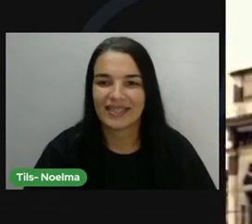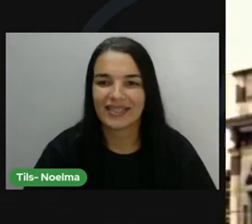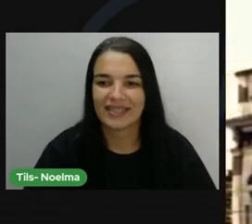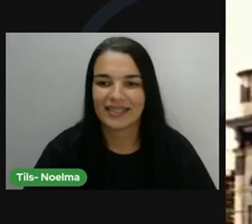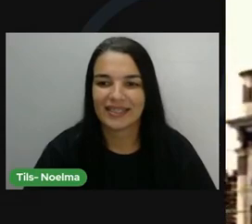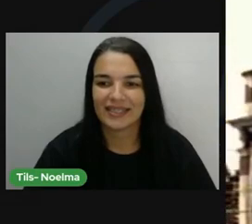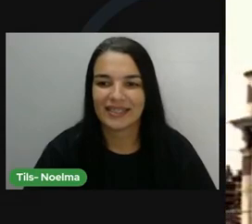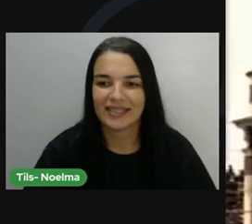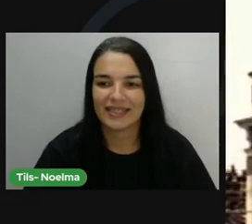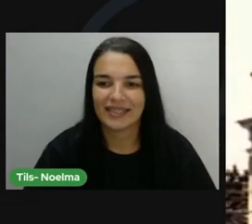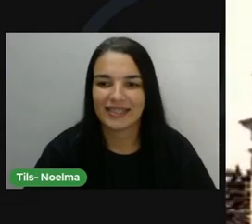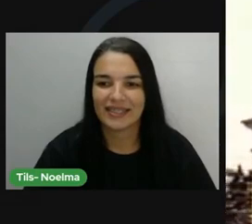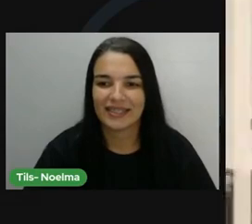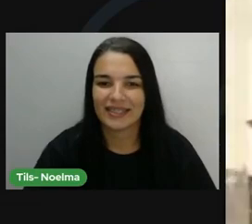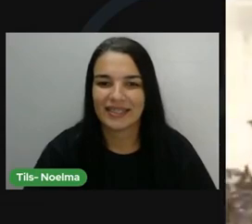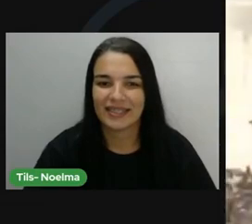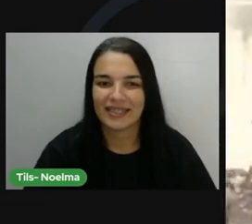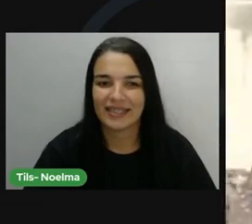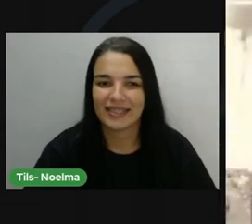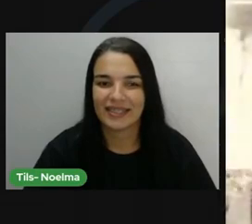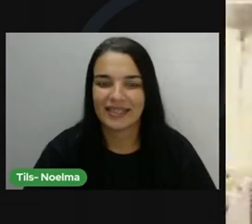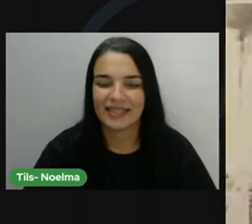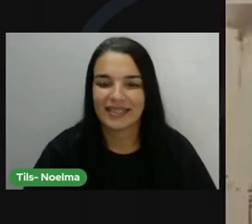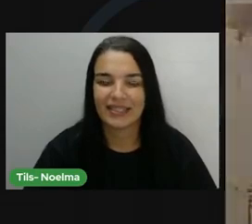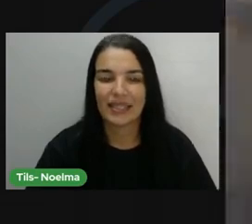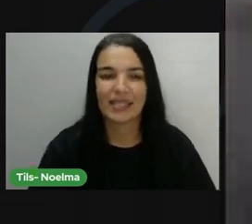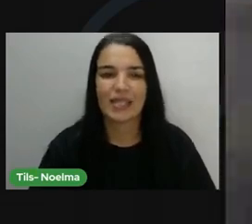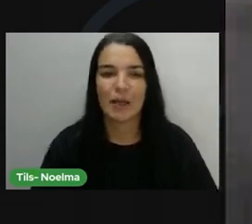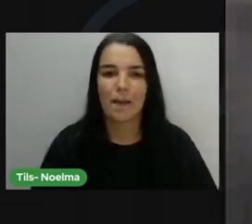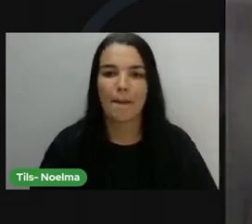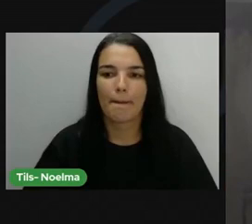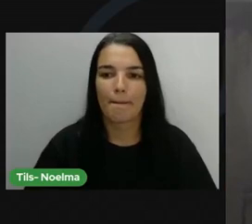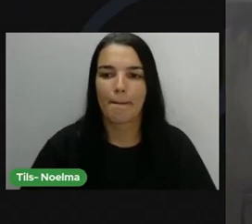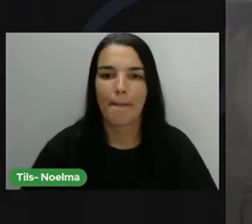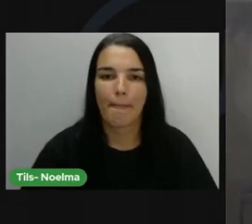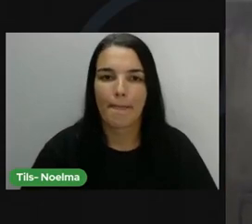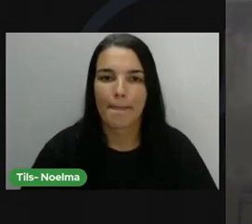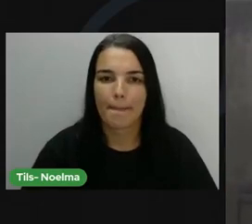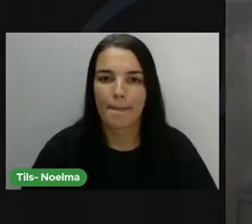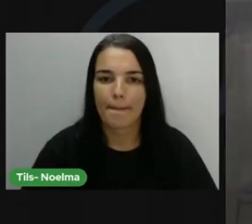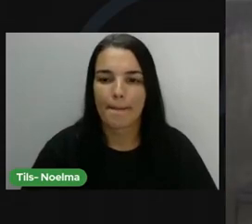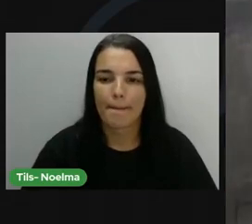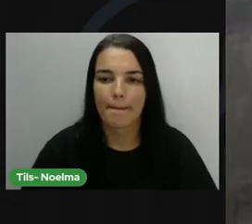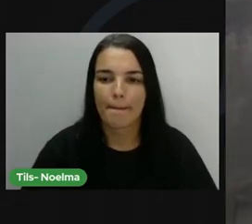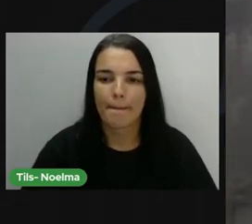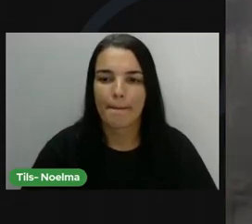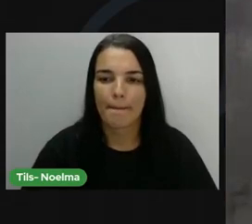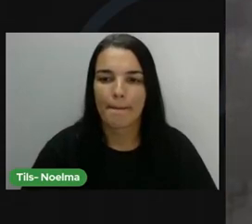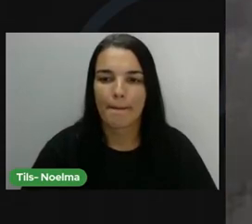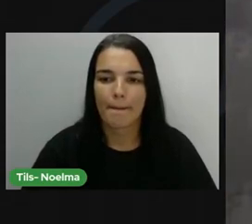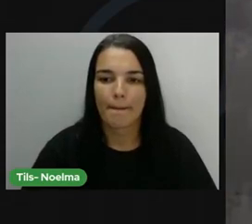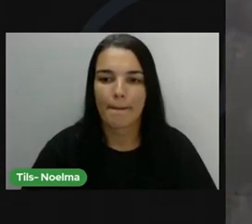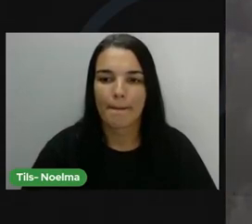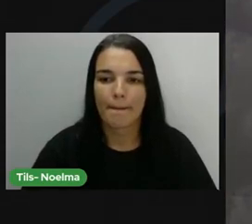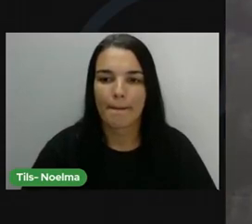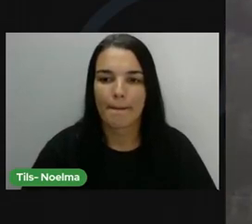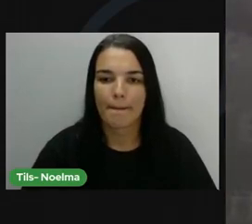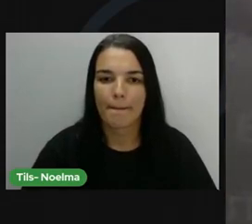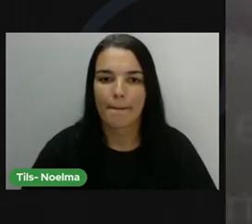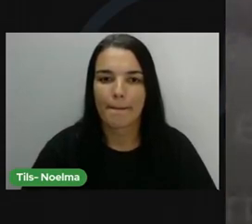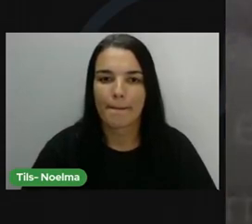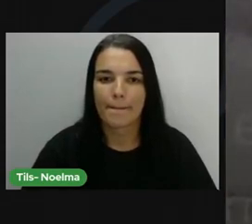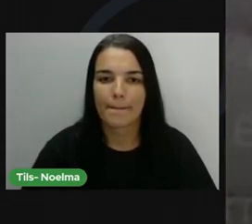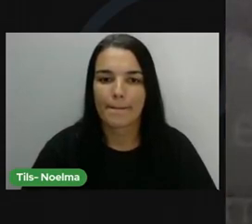Princesa do sertão Por onde o amor passa